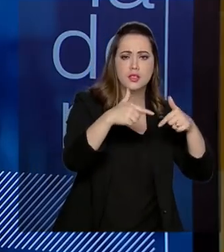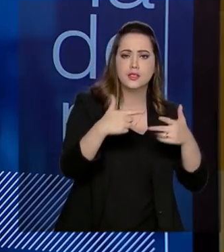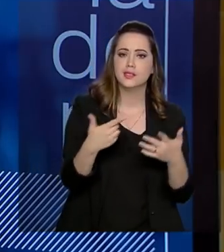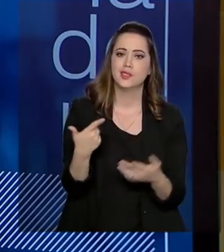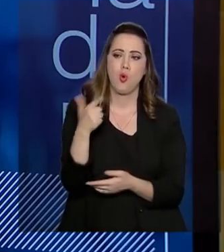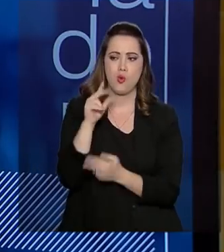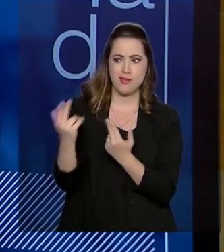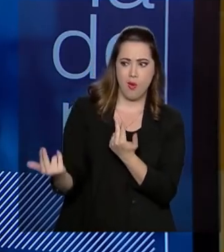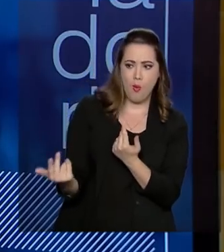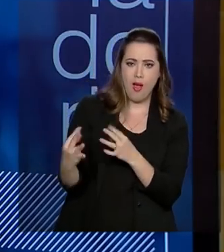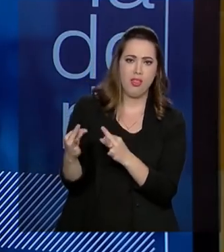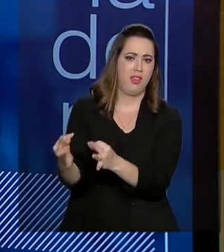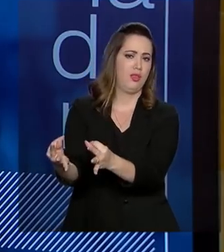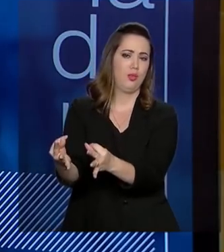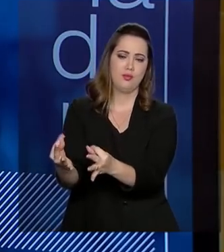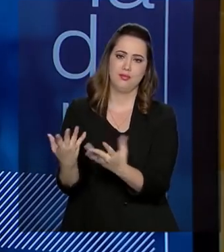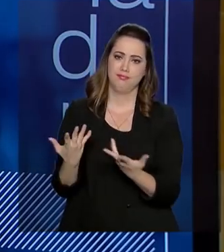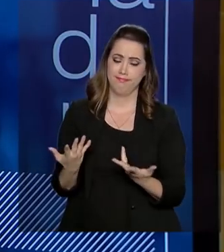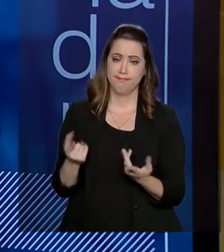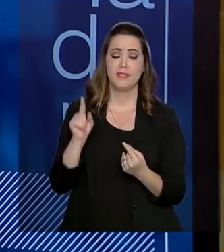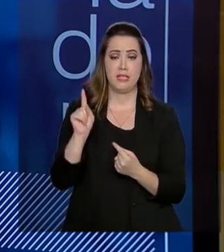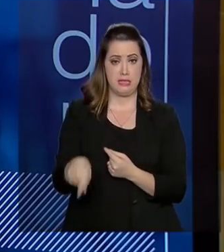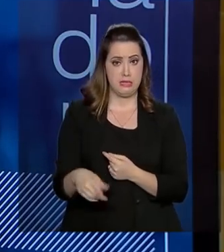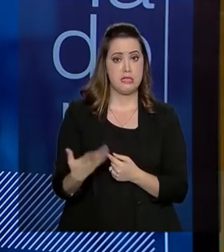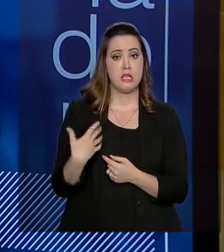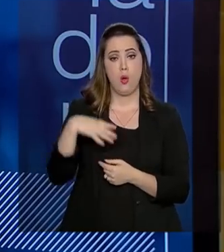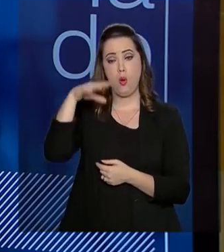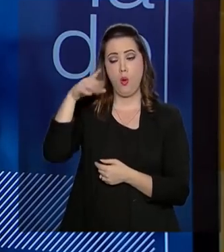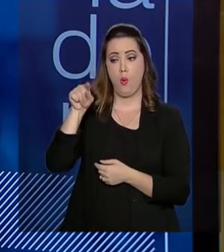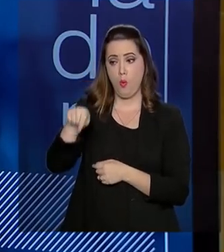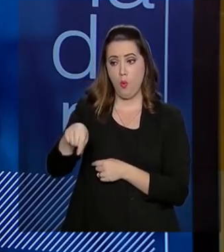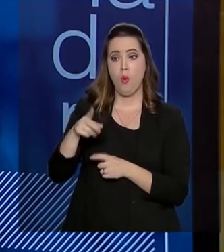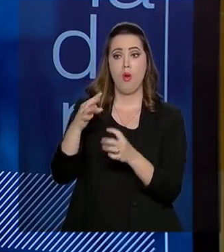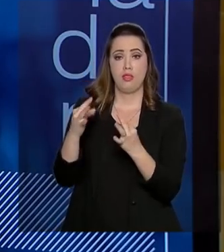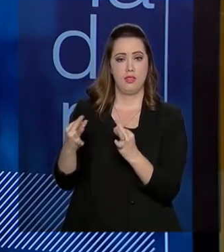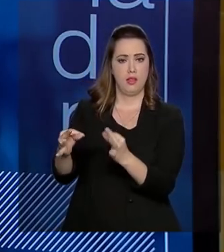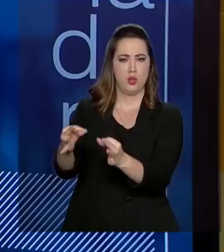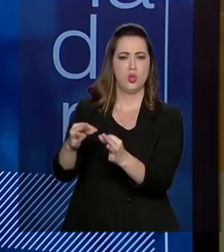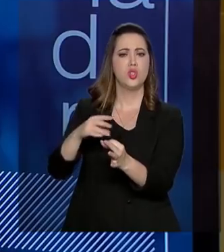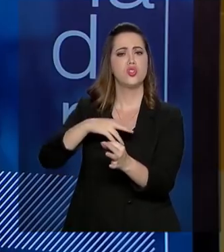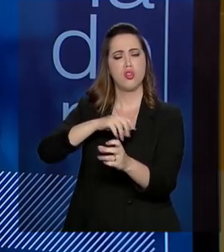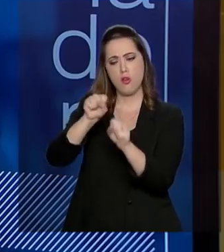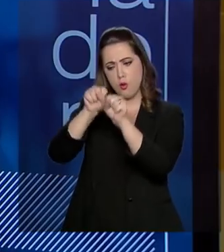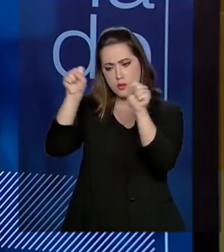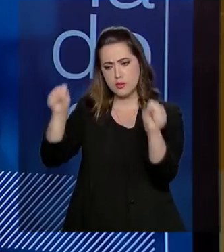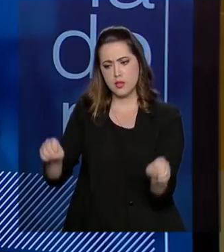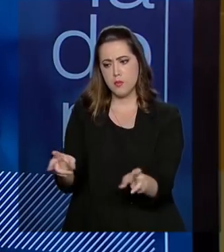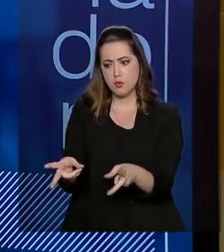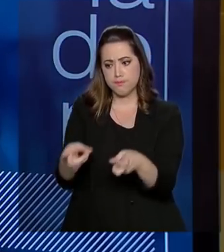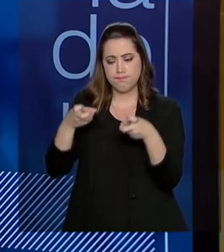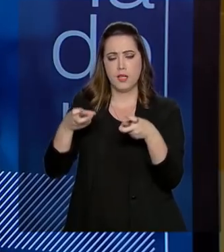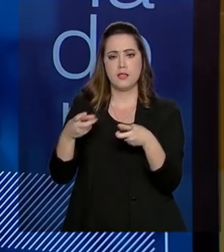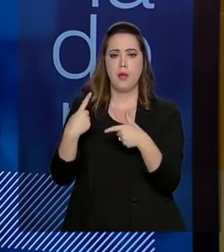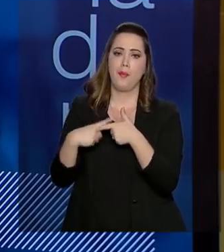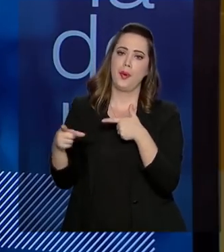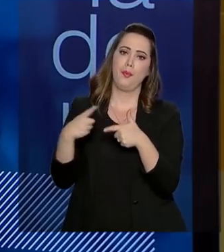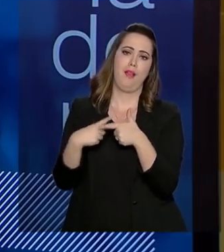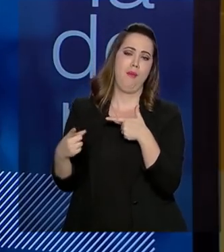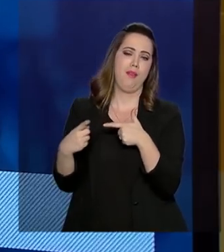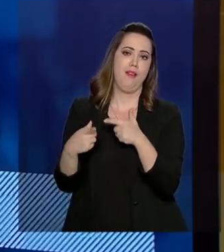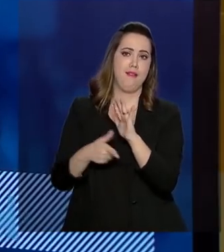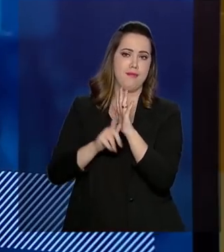talvez não conseguimos detectar esses problemas. Então, através de aprendizado de máquina, a máquina já roda, identifica problemas. A gente já conseguiu